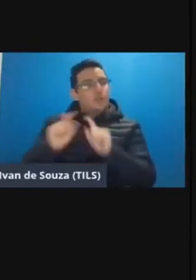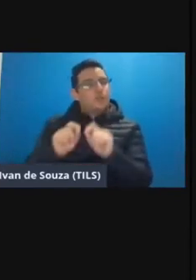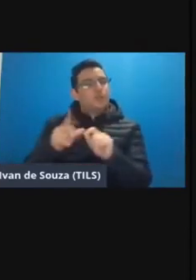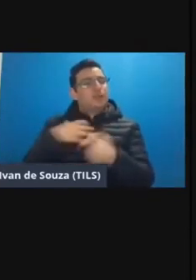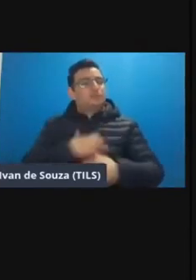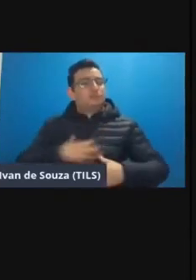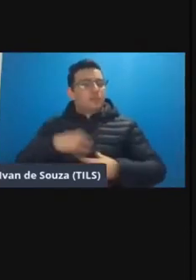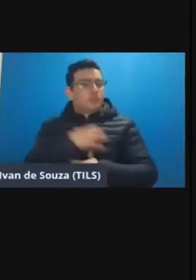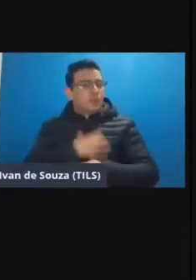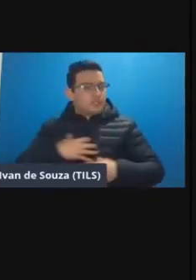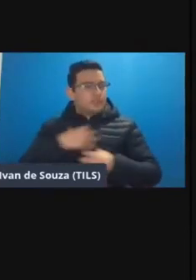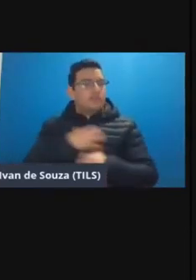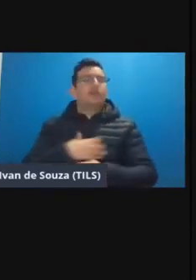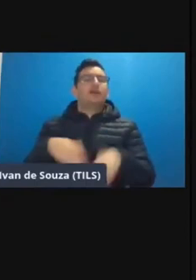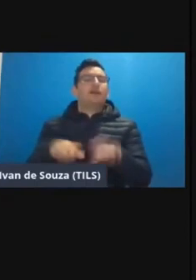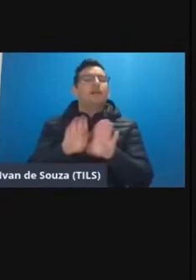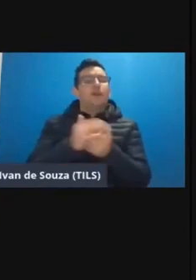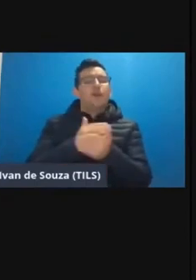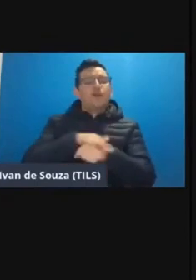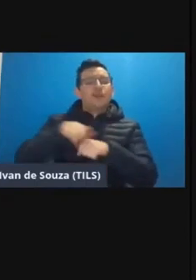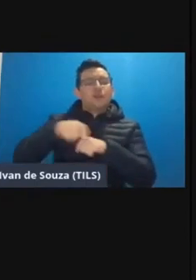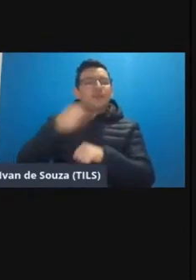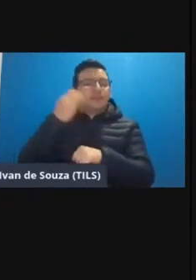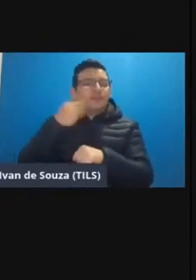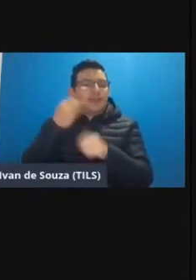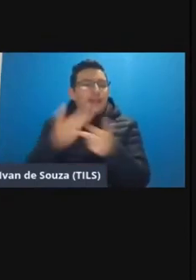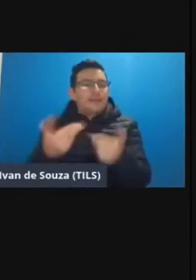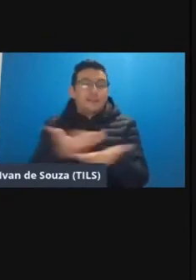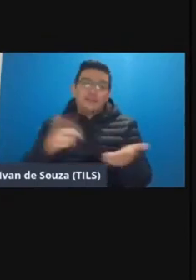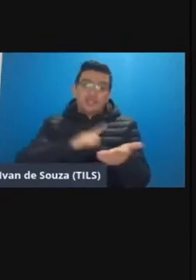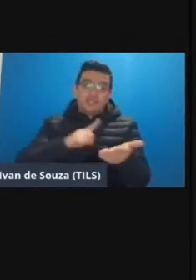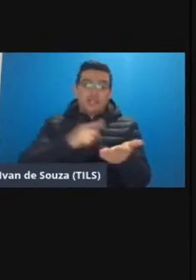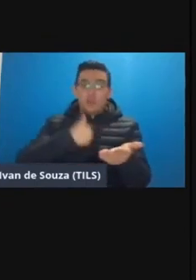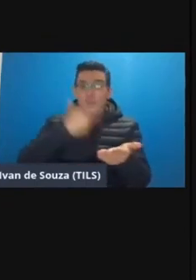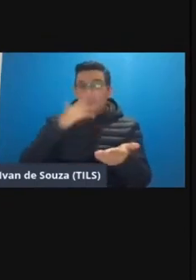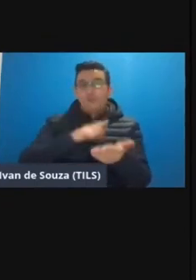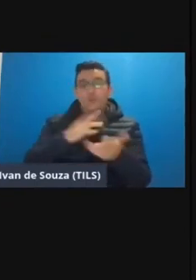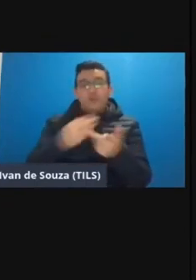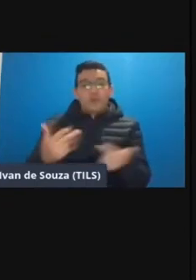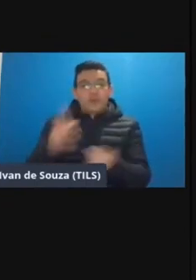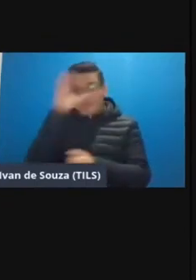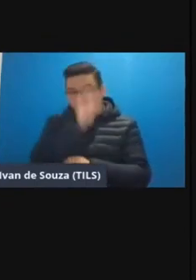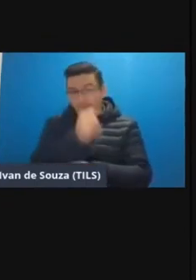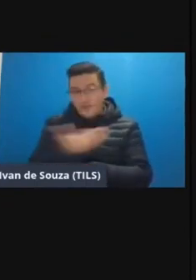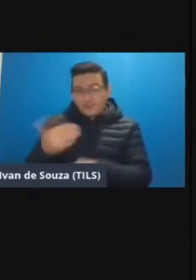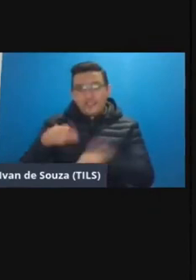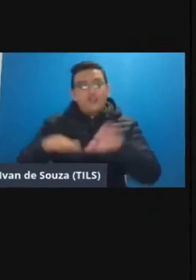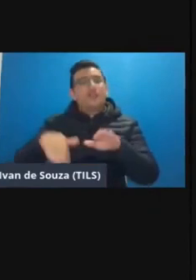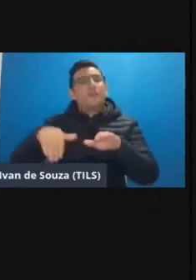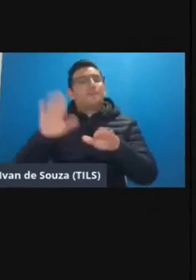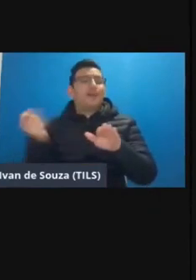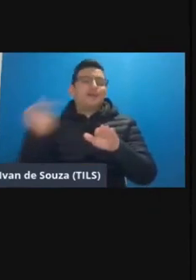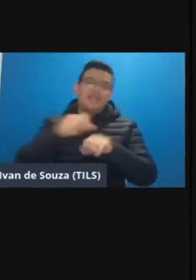angustiando né e conversar sobre as experiências também que vocês têm tido né acho que a gente tem muito aprender com vocês também talvez até mais do que